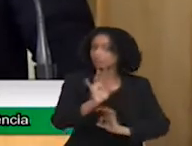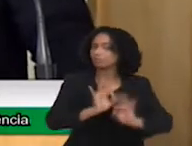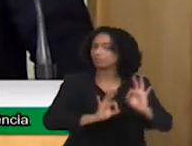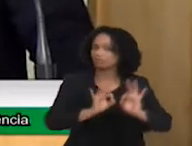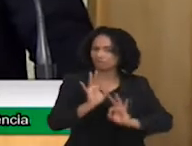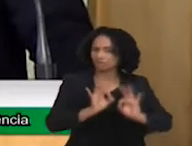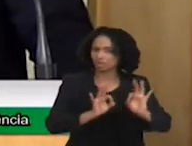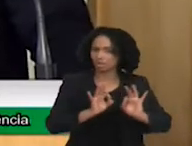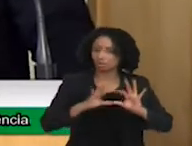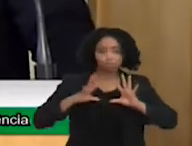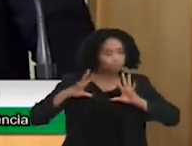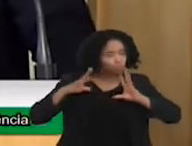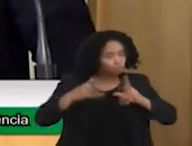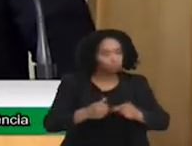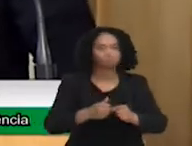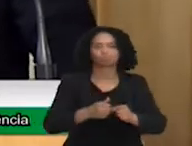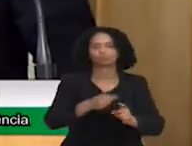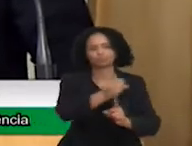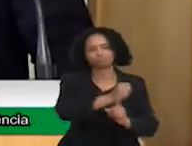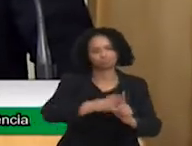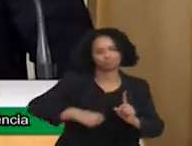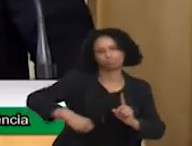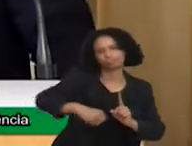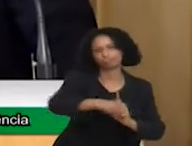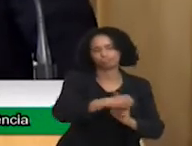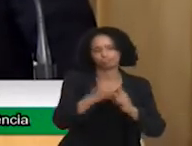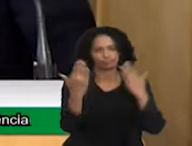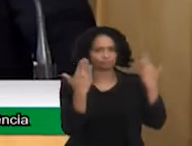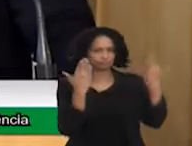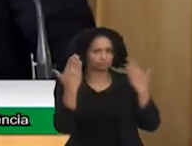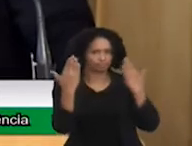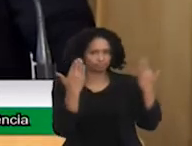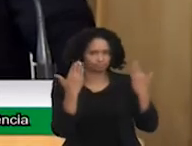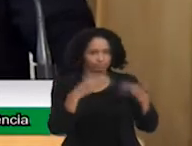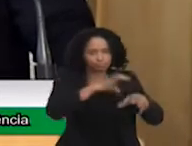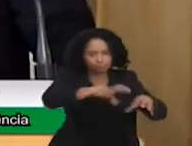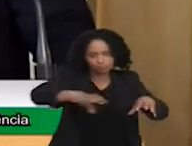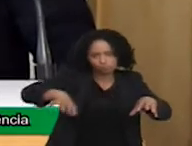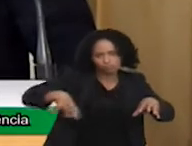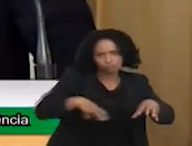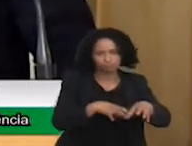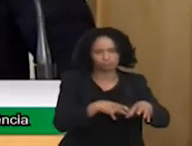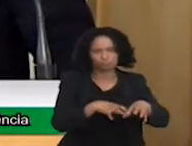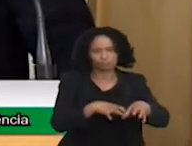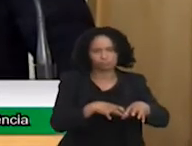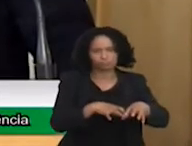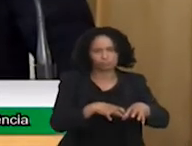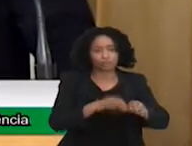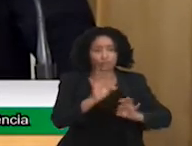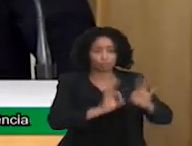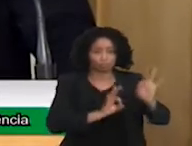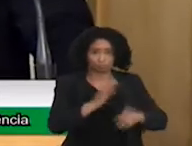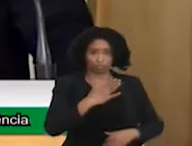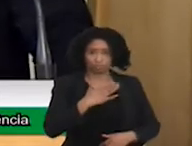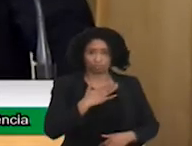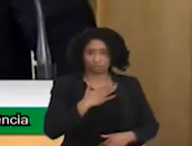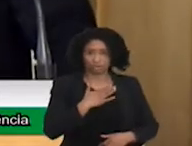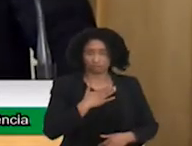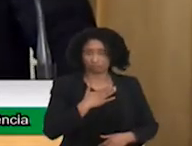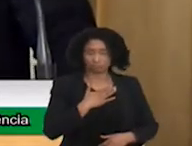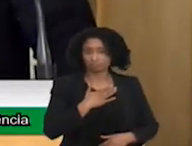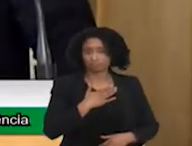biopsico-social e intersetorial. Ele foi aprovado em cinco faculdades. Nenhuma delas queriam se unir para fazer.